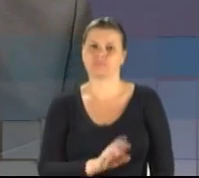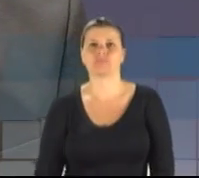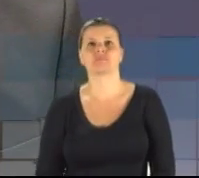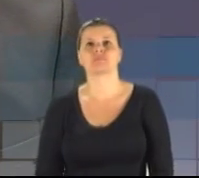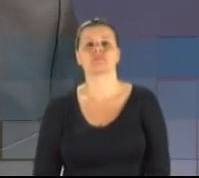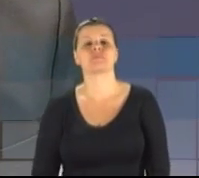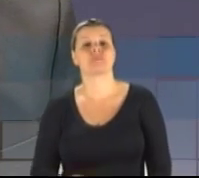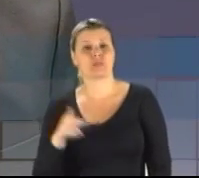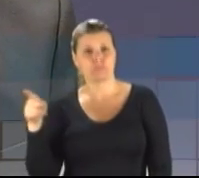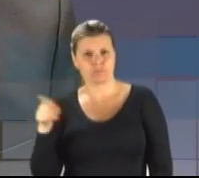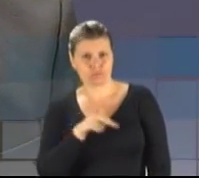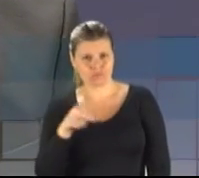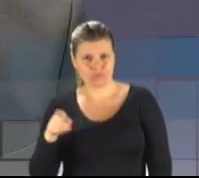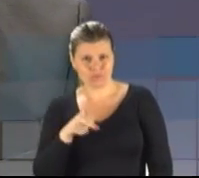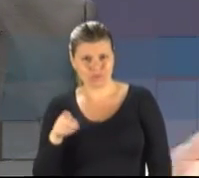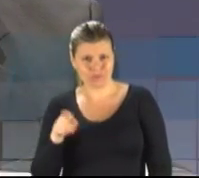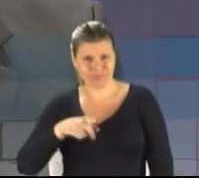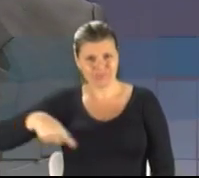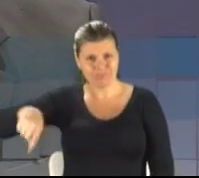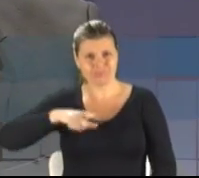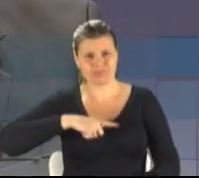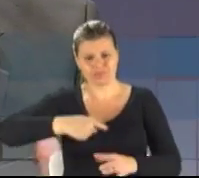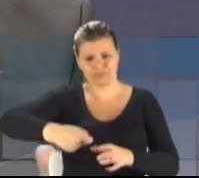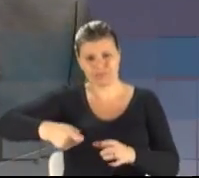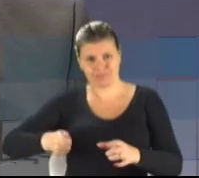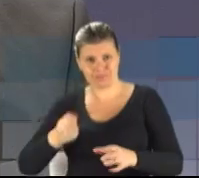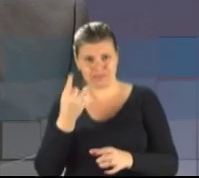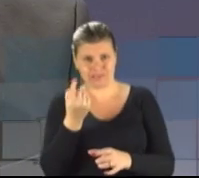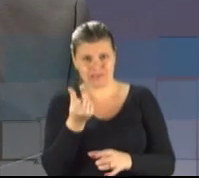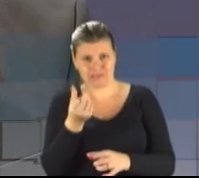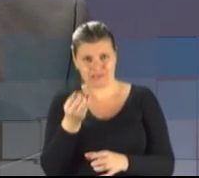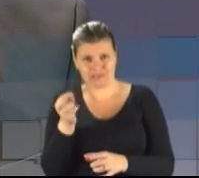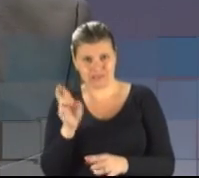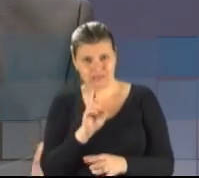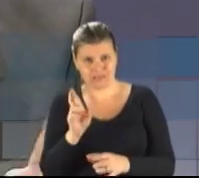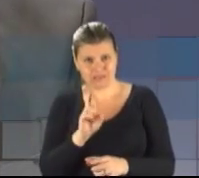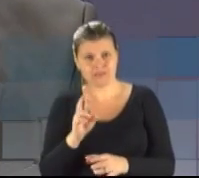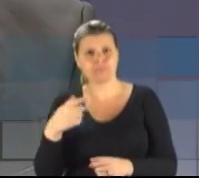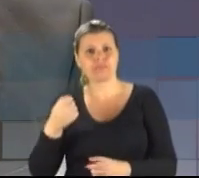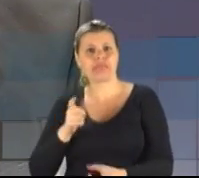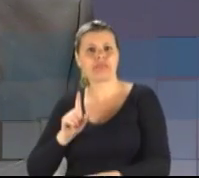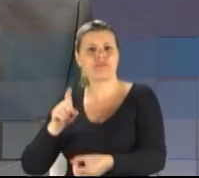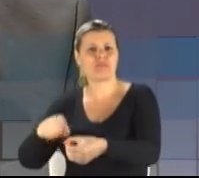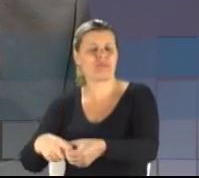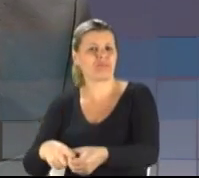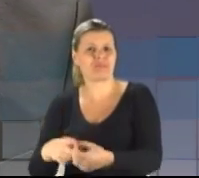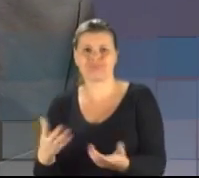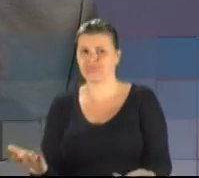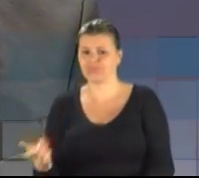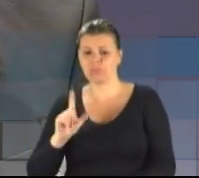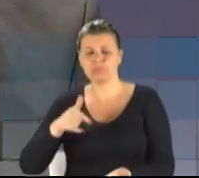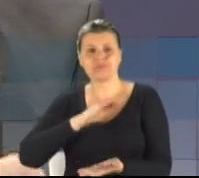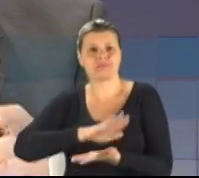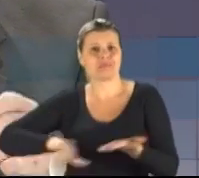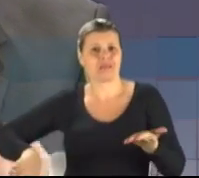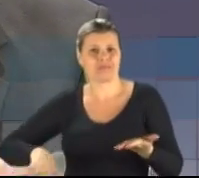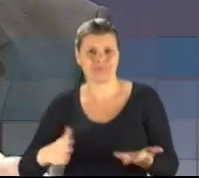alimentação de 160 reais, que têm que devolver e ficam sem o vale. Isso é uma ilusão para os professores.